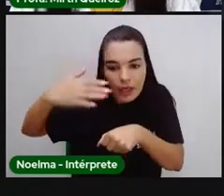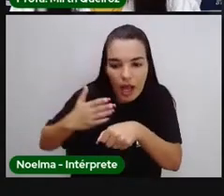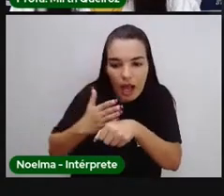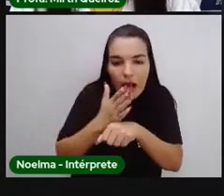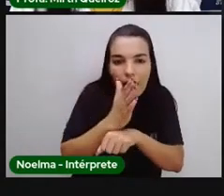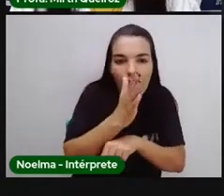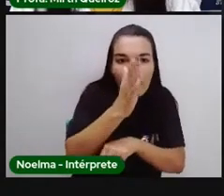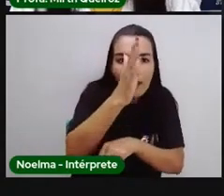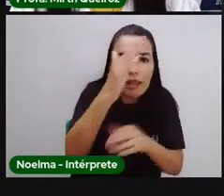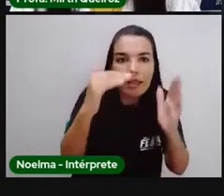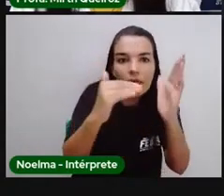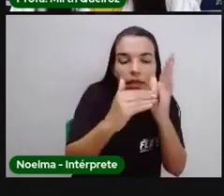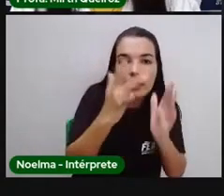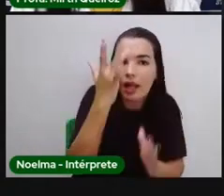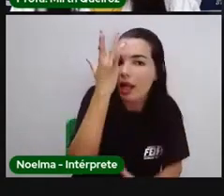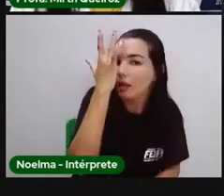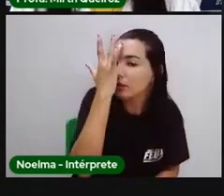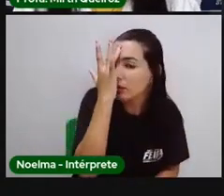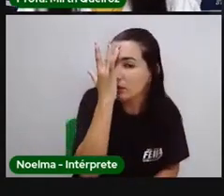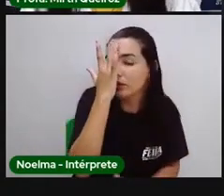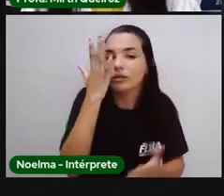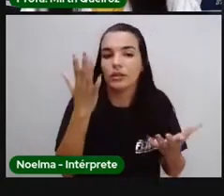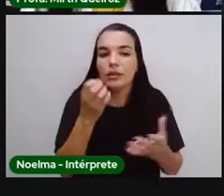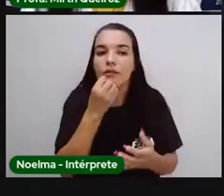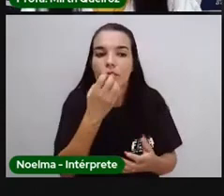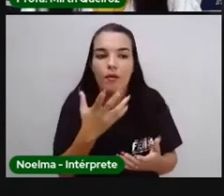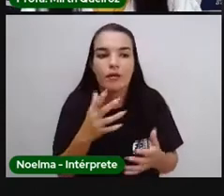desenvolveu ali a rota de comércios, né?